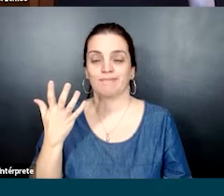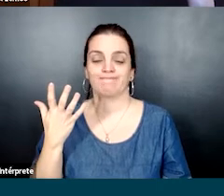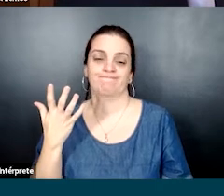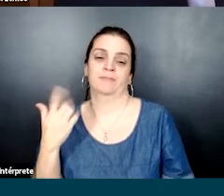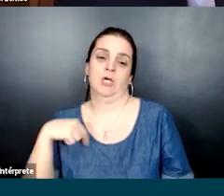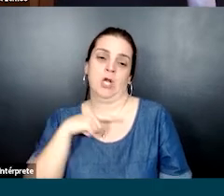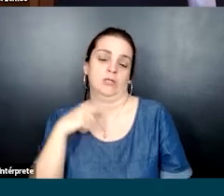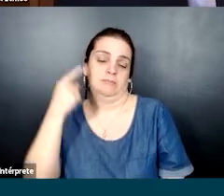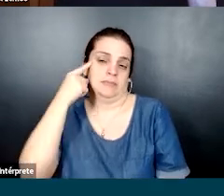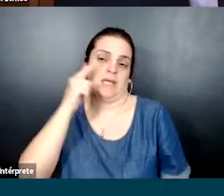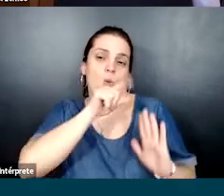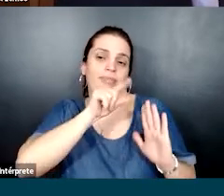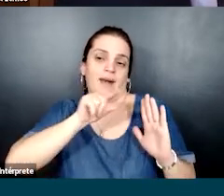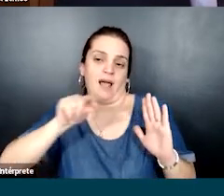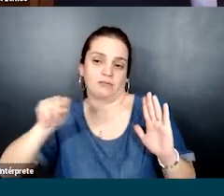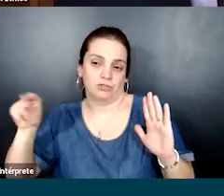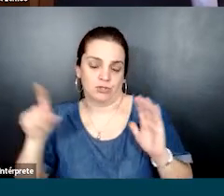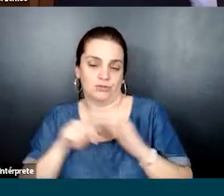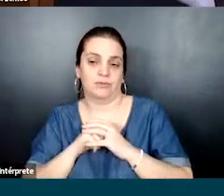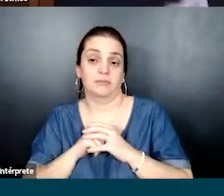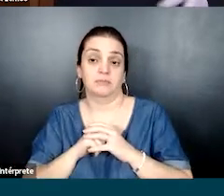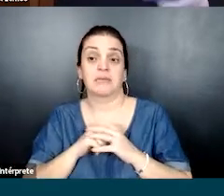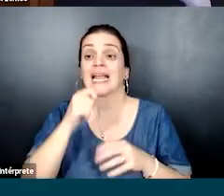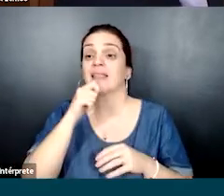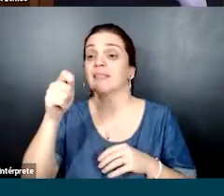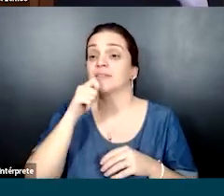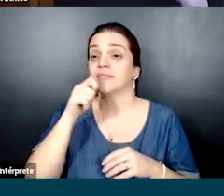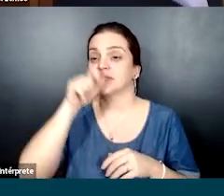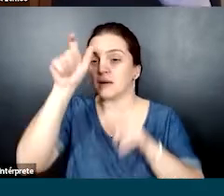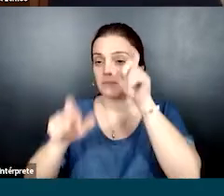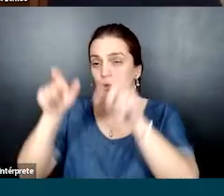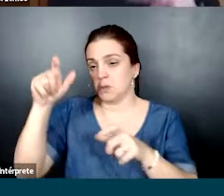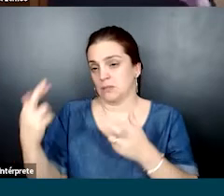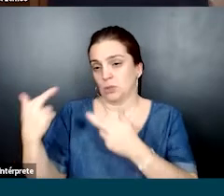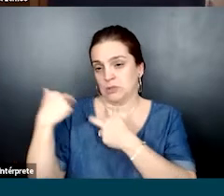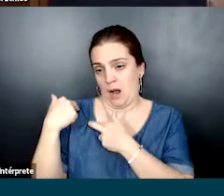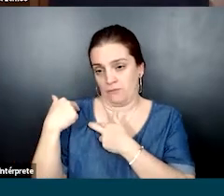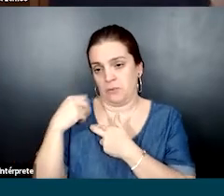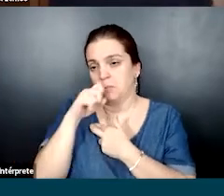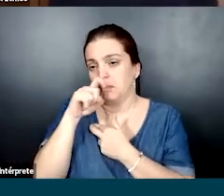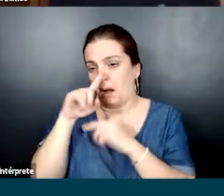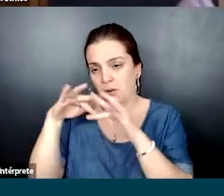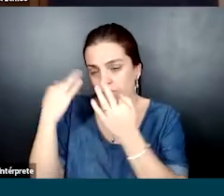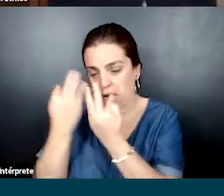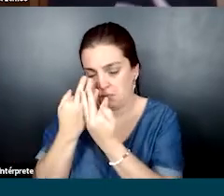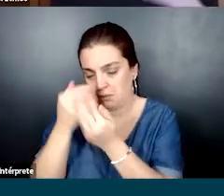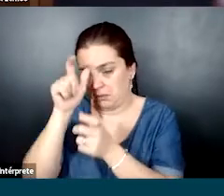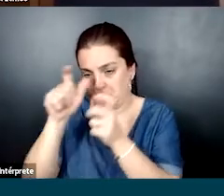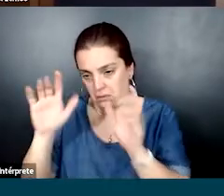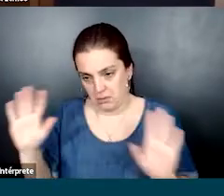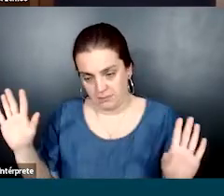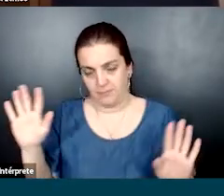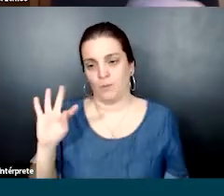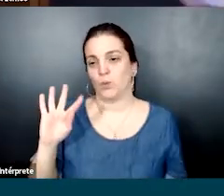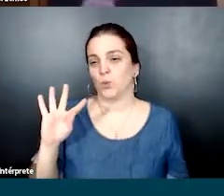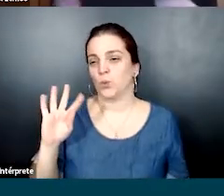A solução veio da gente buscar alternativas mesmo. Então, uma delas foi entrevistar os tutores dessas crianças para a gente entender como era a rotina